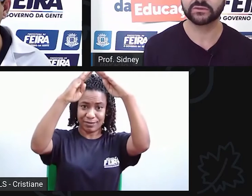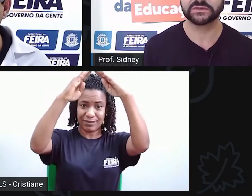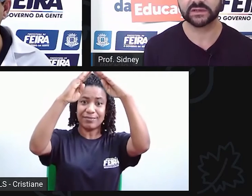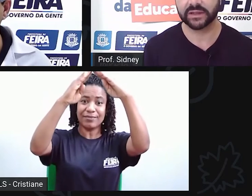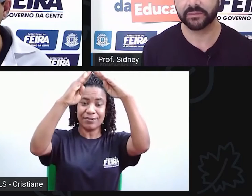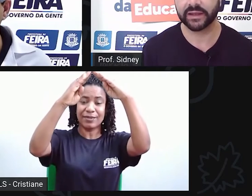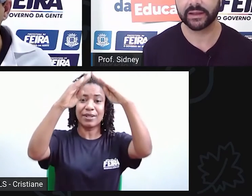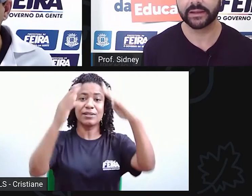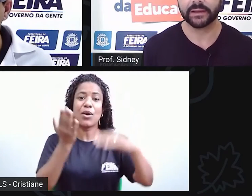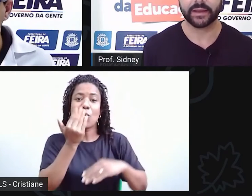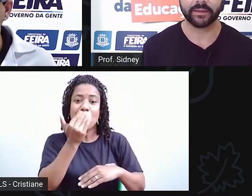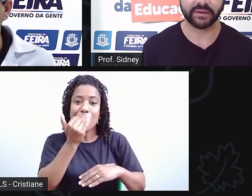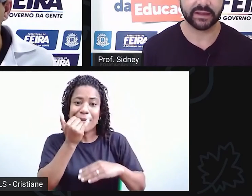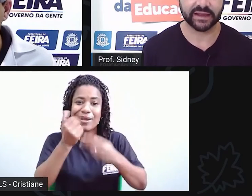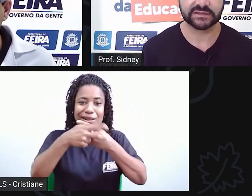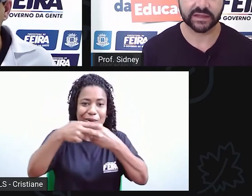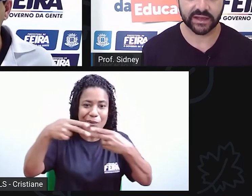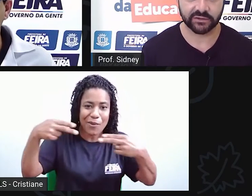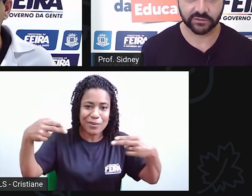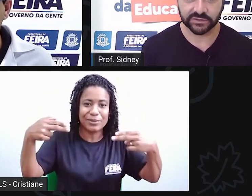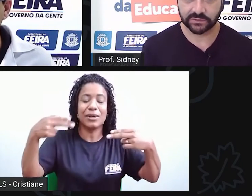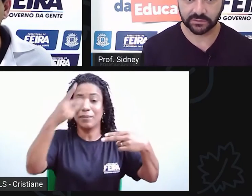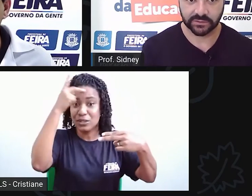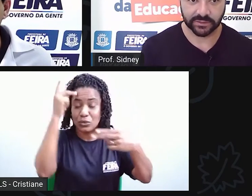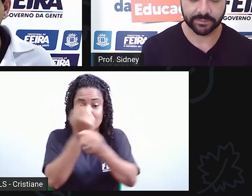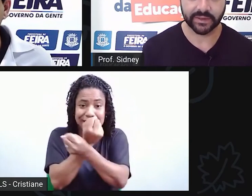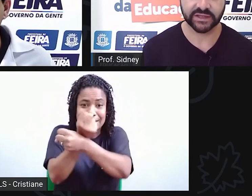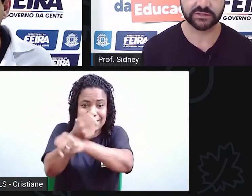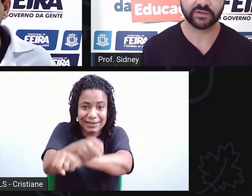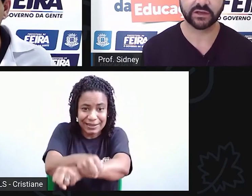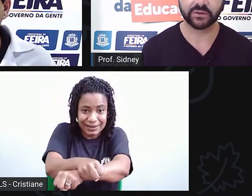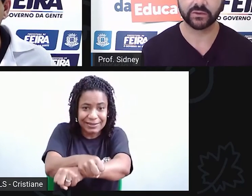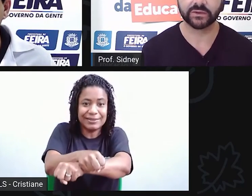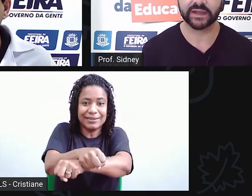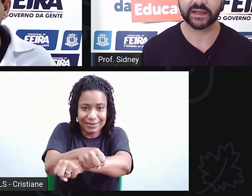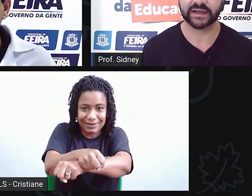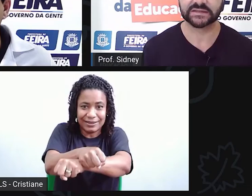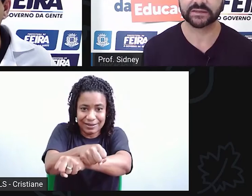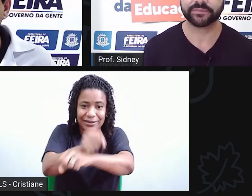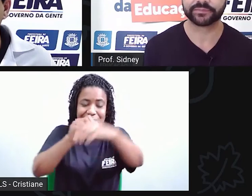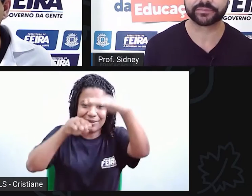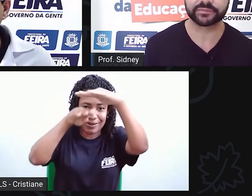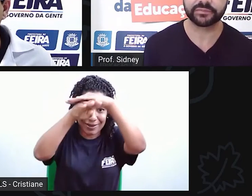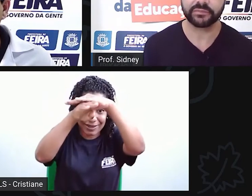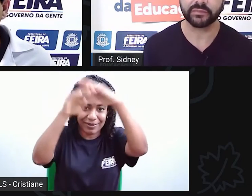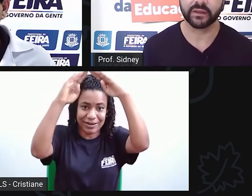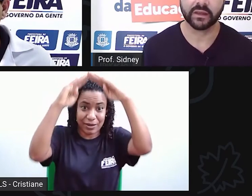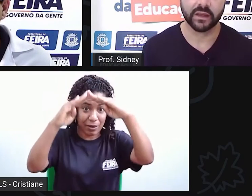alimentos e também abrigar escravos na parte inferior da casa.